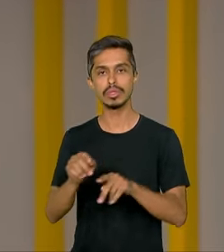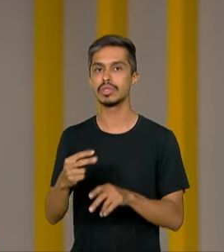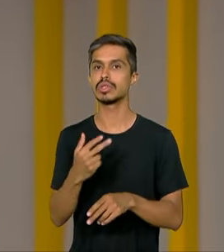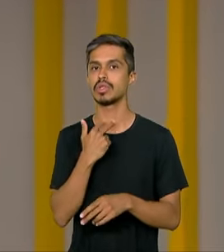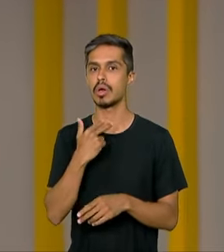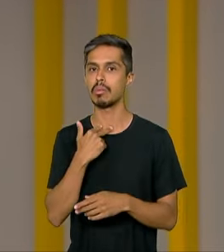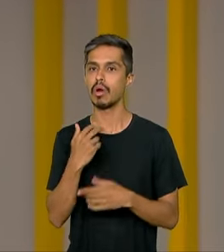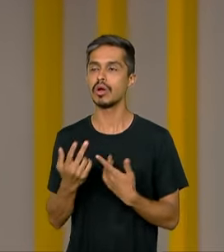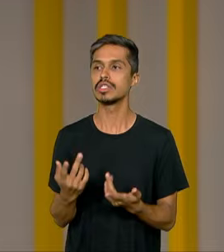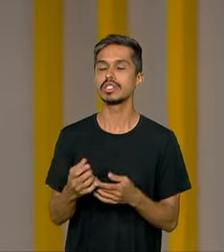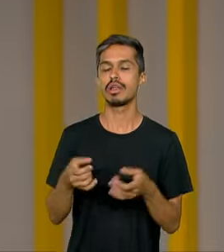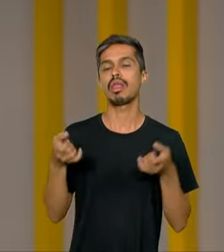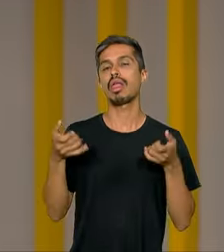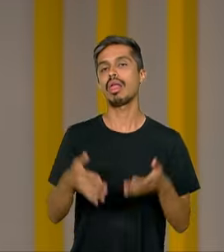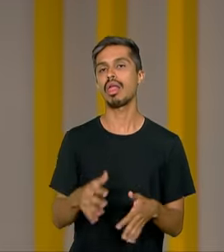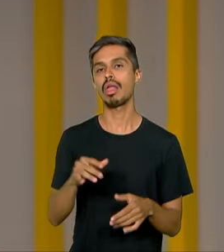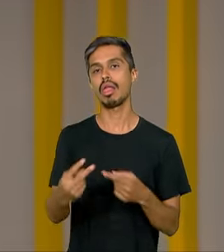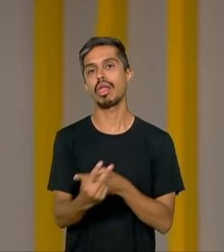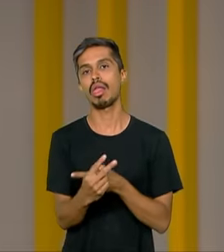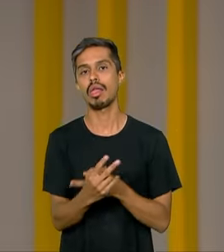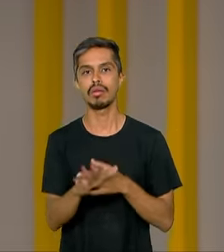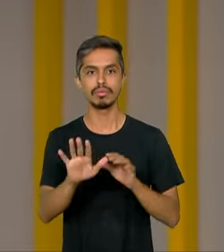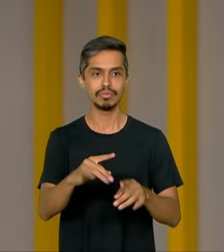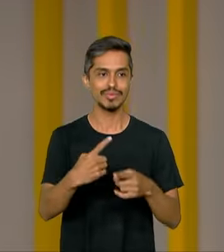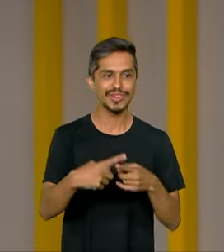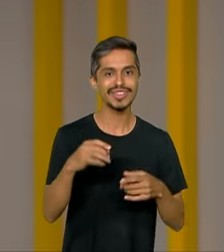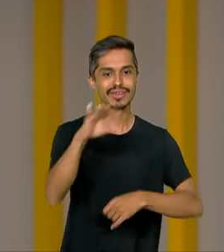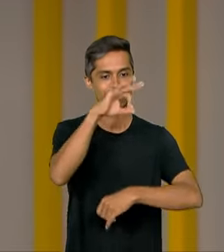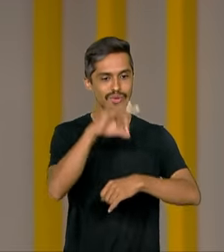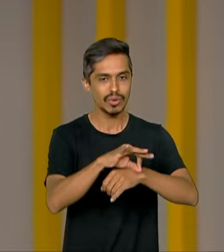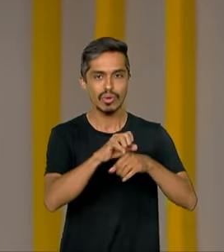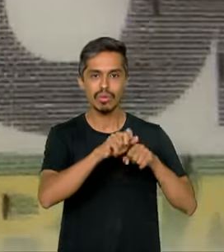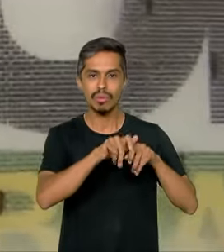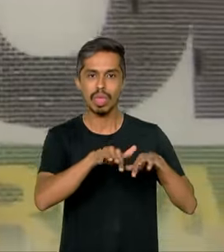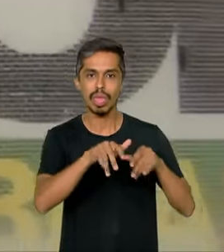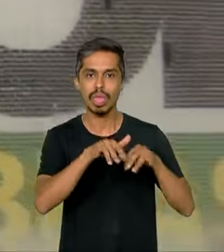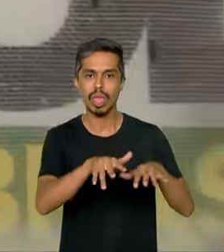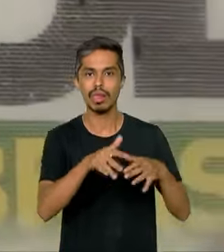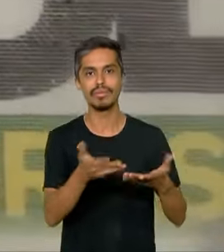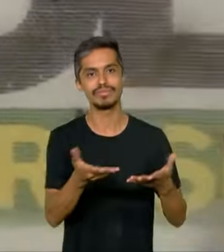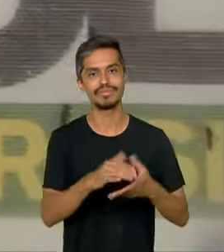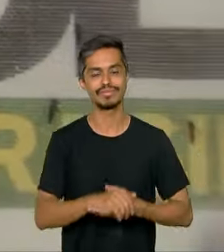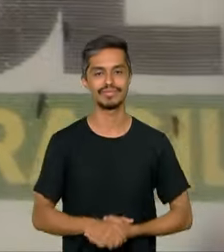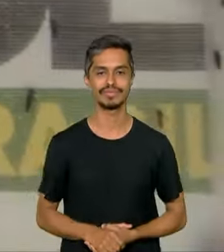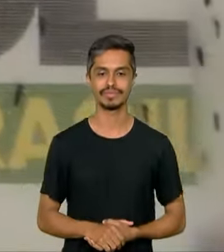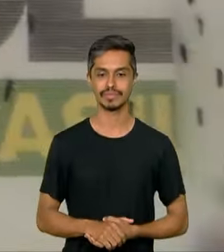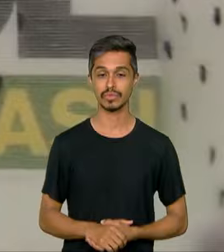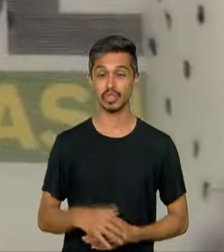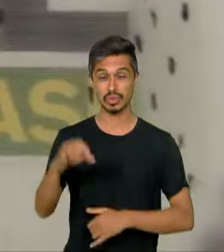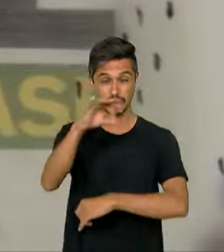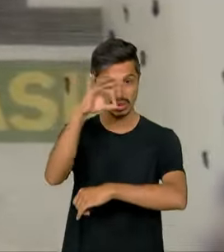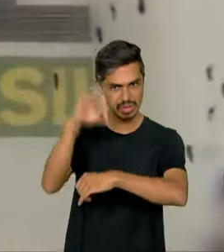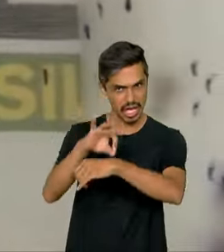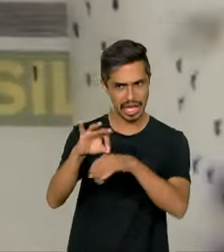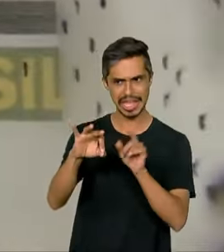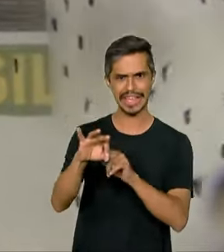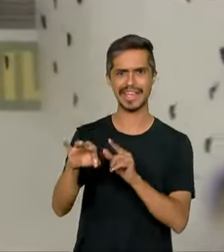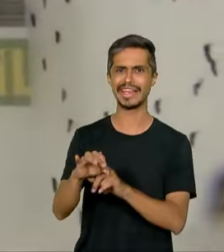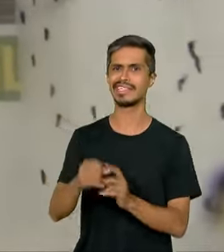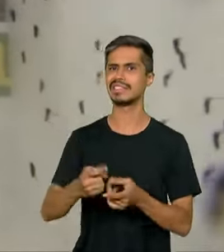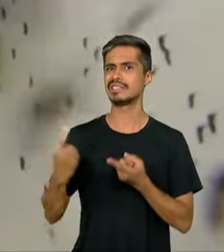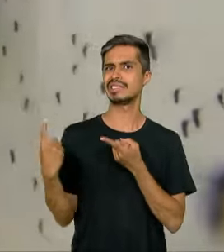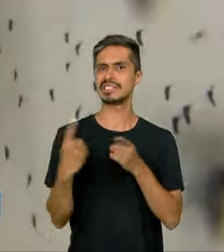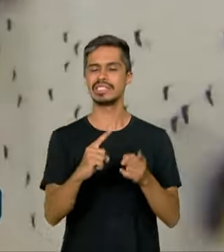relação à prevenção de possíveis focos de mosquito da dengue. Um mosquito que causa grandes